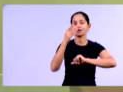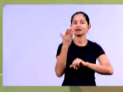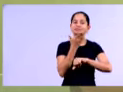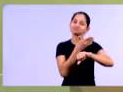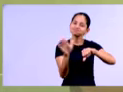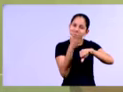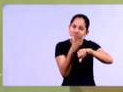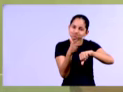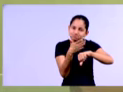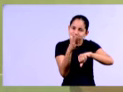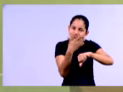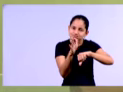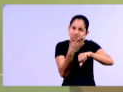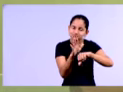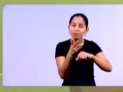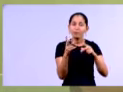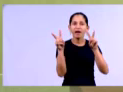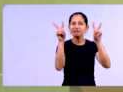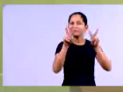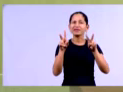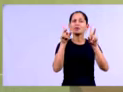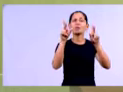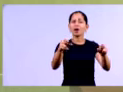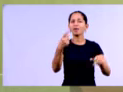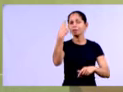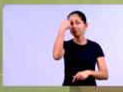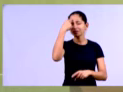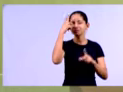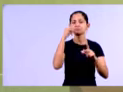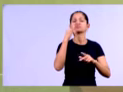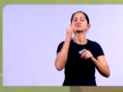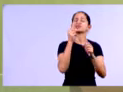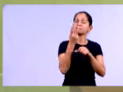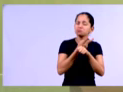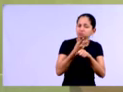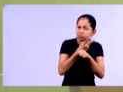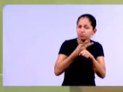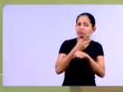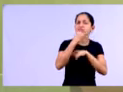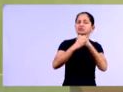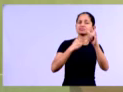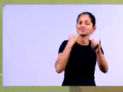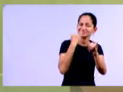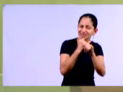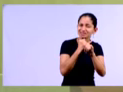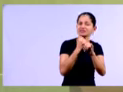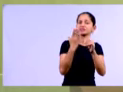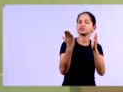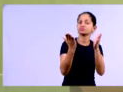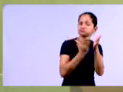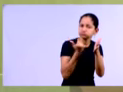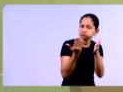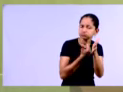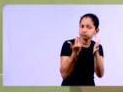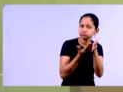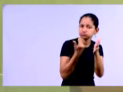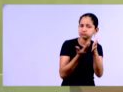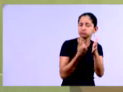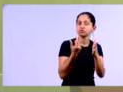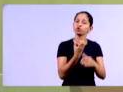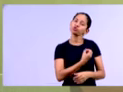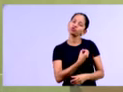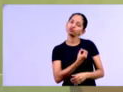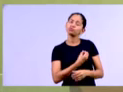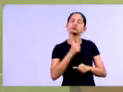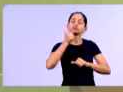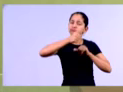campo referencial de visão. Então, procurem no Google, procurem alguns livros, não é, façam a mudança dos números usando